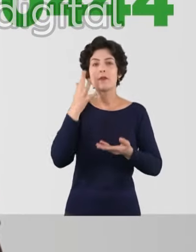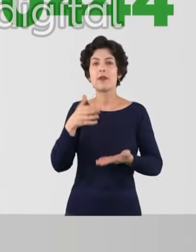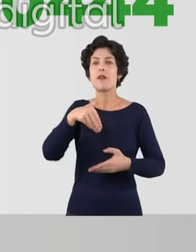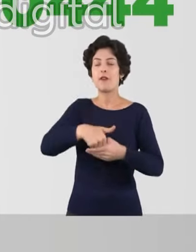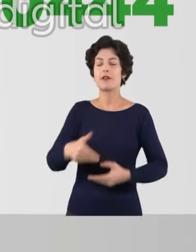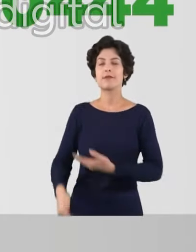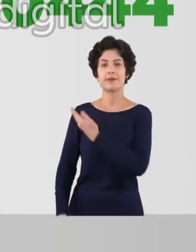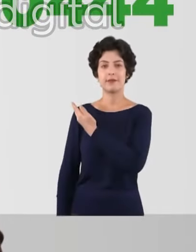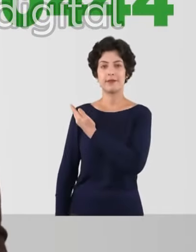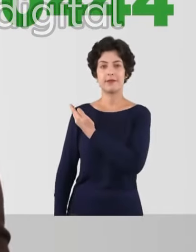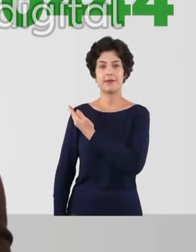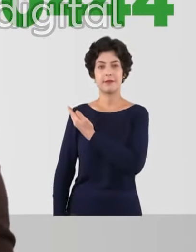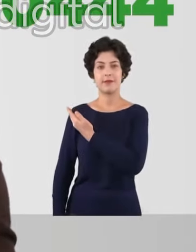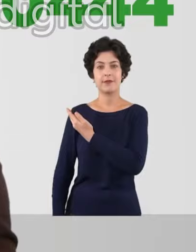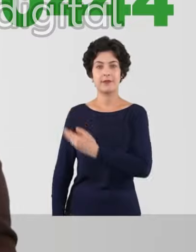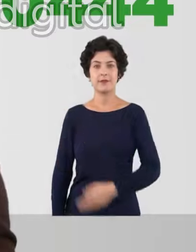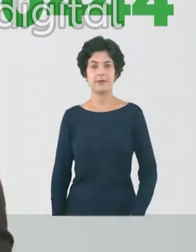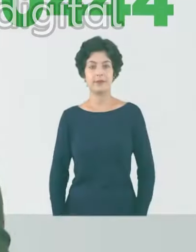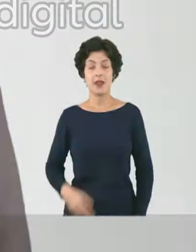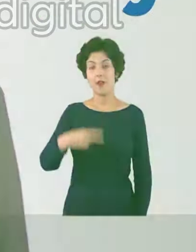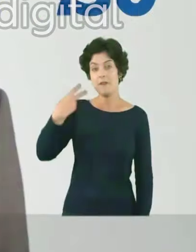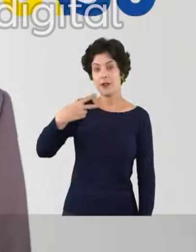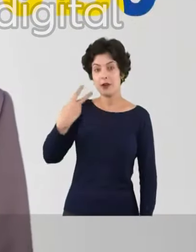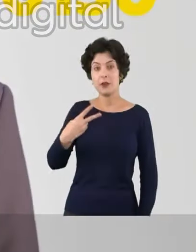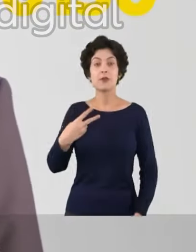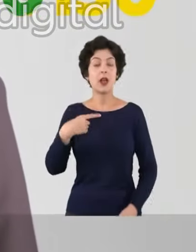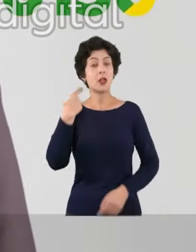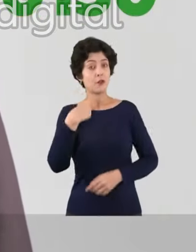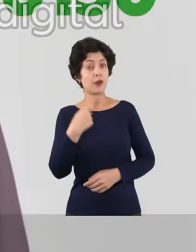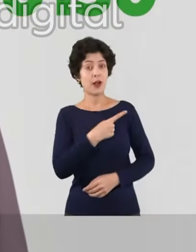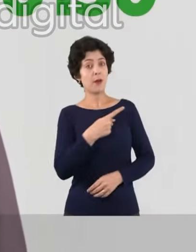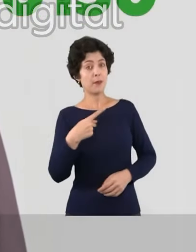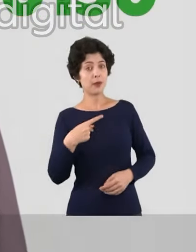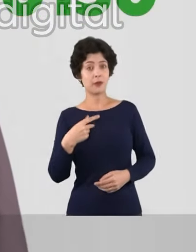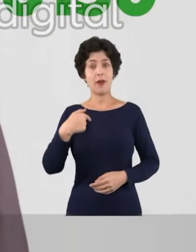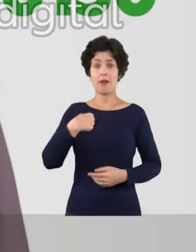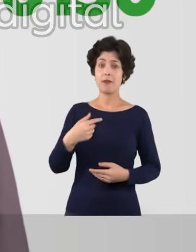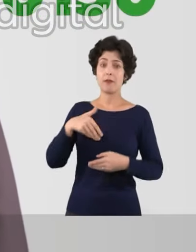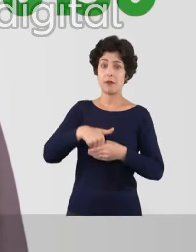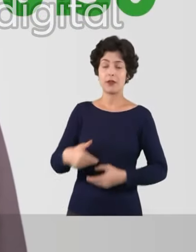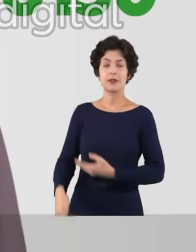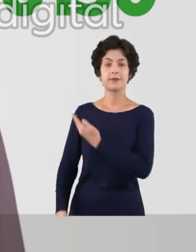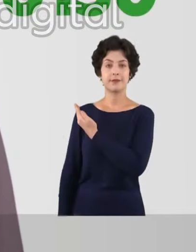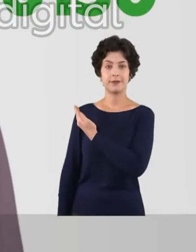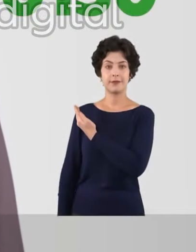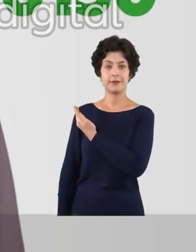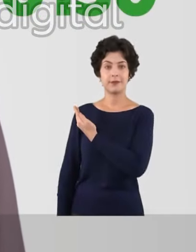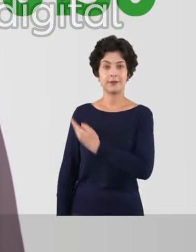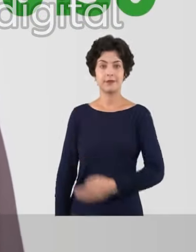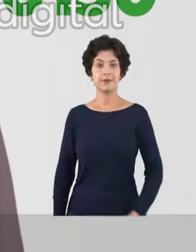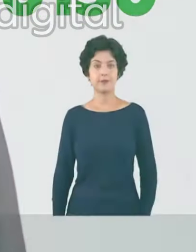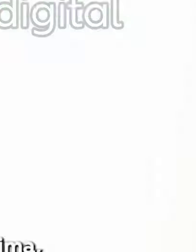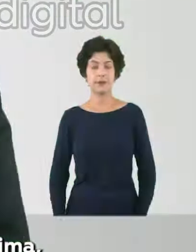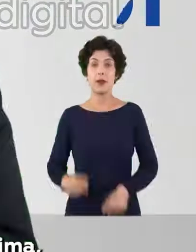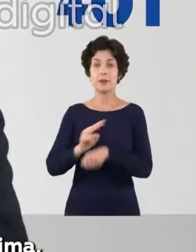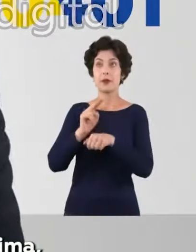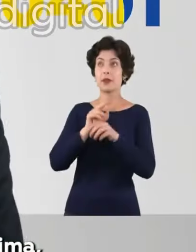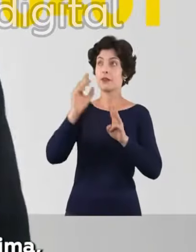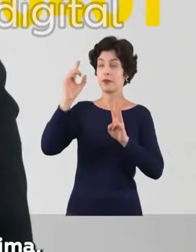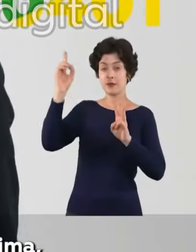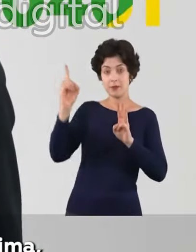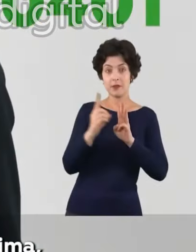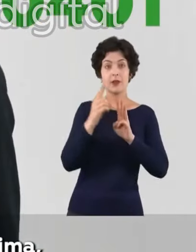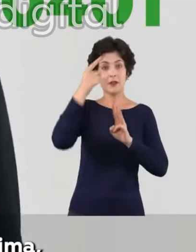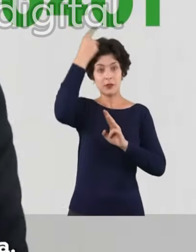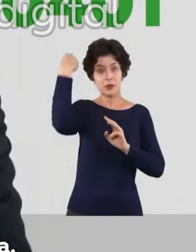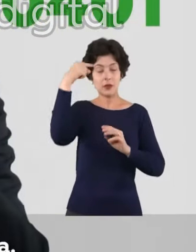solução. Vote advogado Everton, vinte e quatro, Para vereador, advogado pastor Roberto Barbosa, número vinte e cento e trinta. Sob a proteção